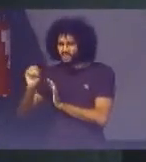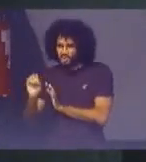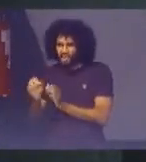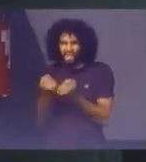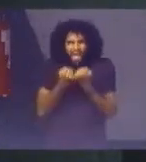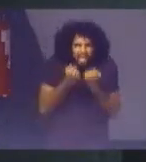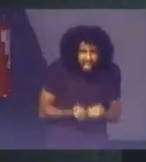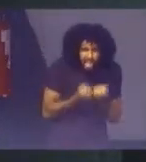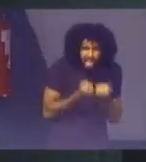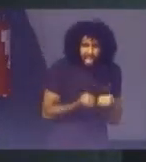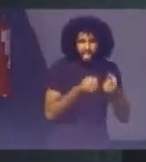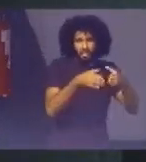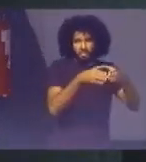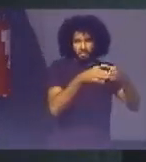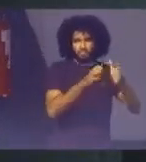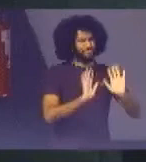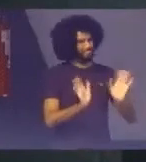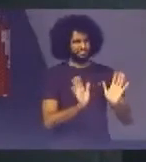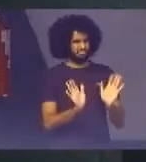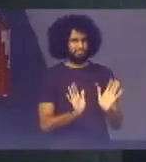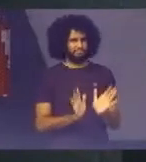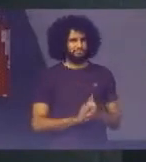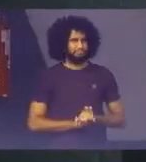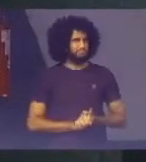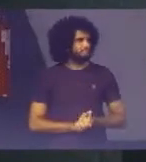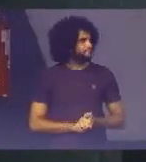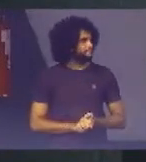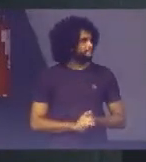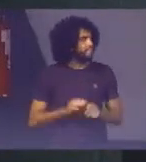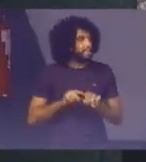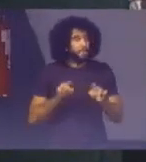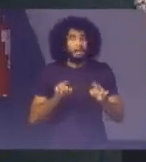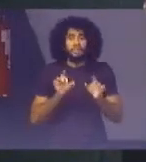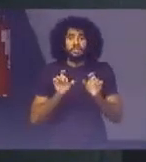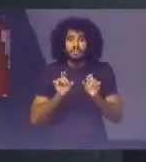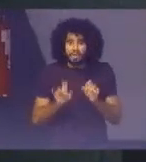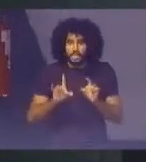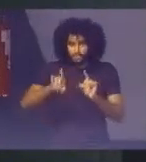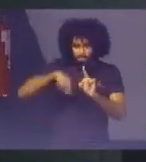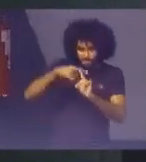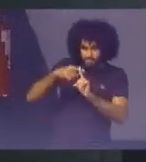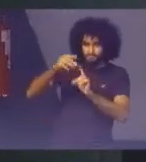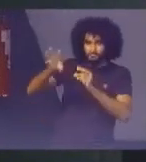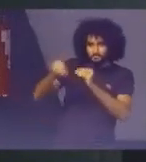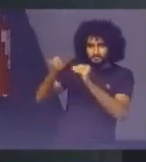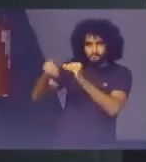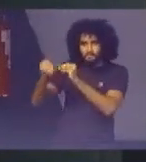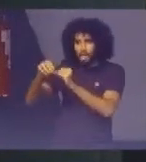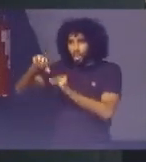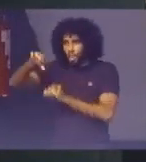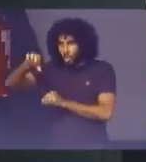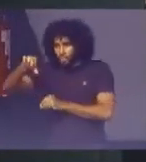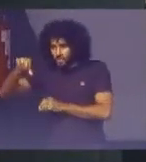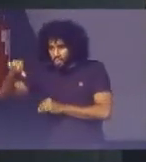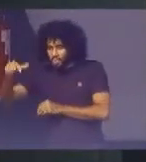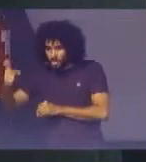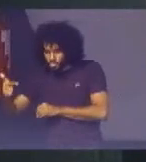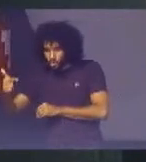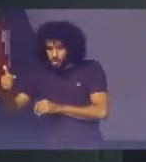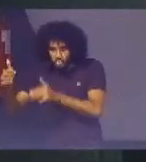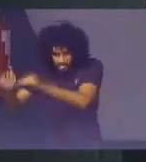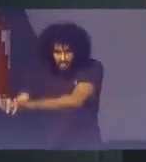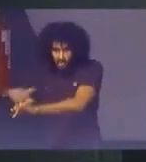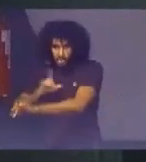tribunais? Eu acho que não Pesa muito Para os tribunais Mas se você somar 92 tribunais No final Nós teremos Um